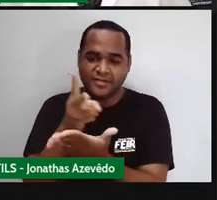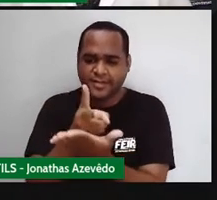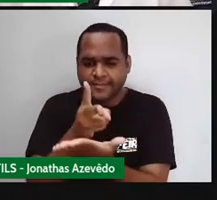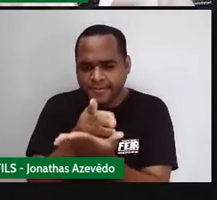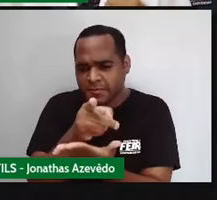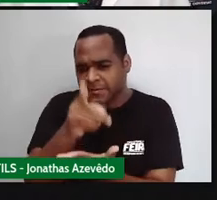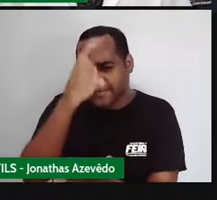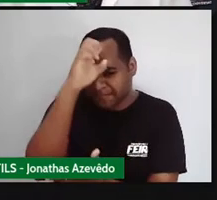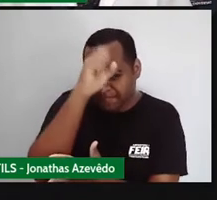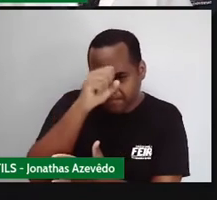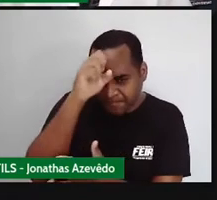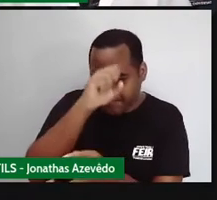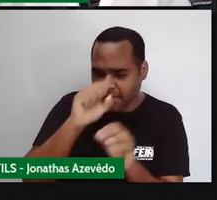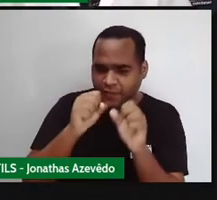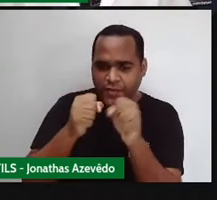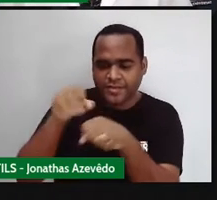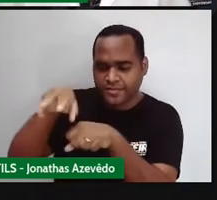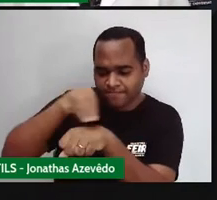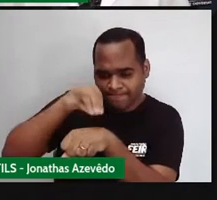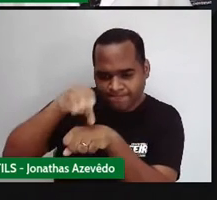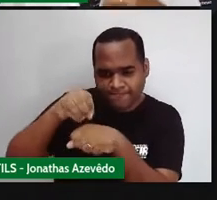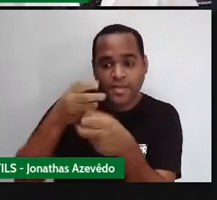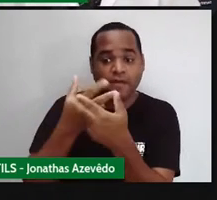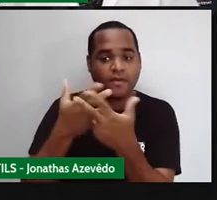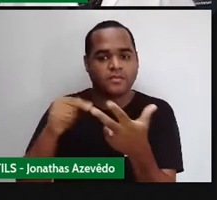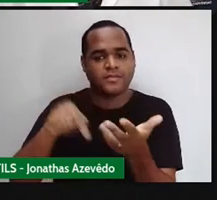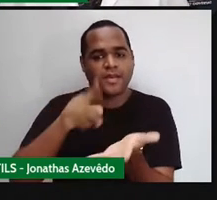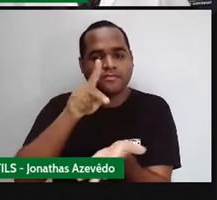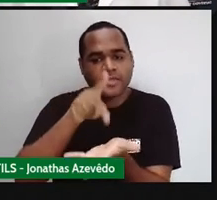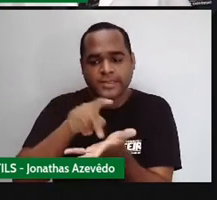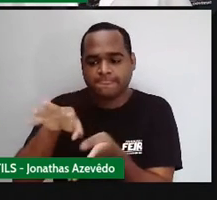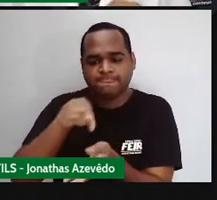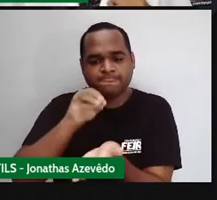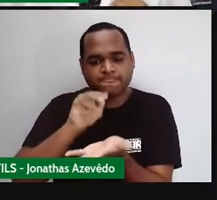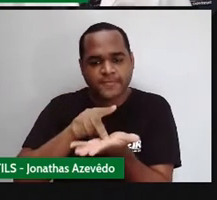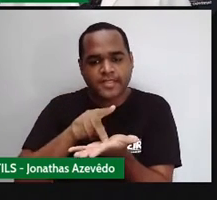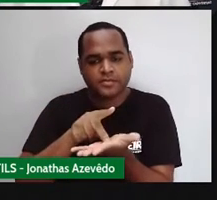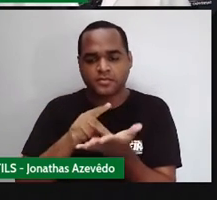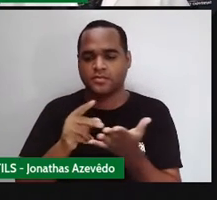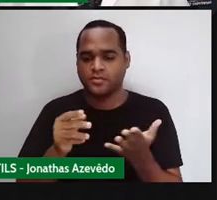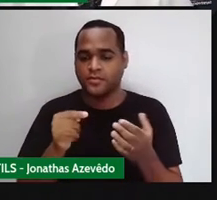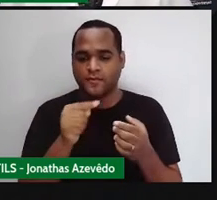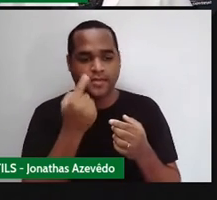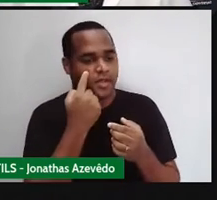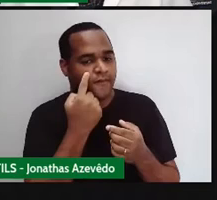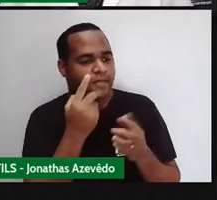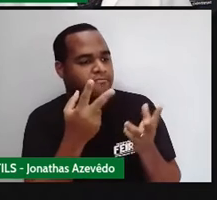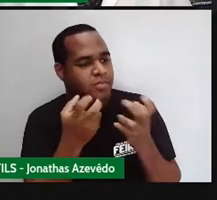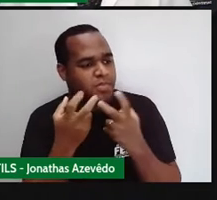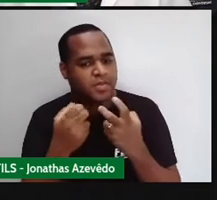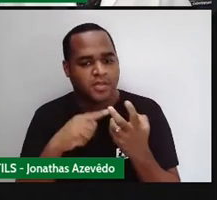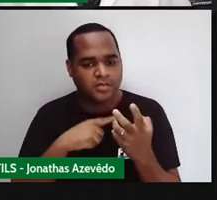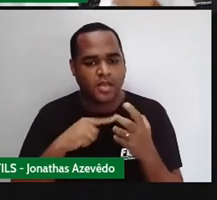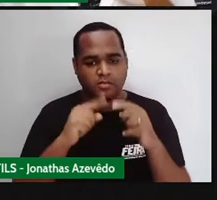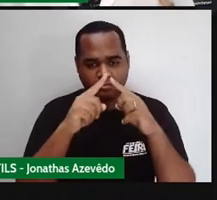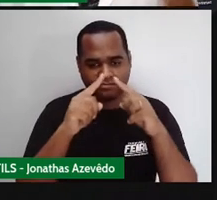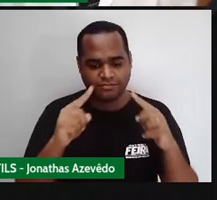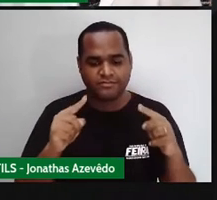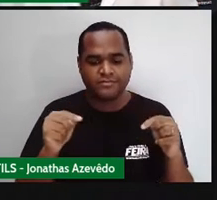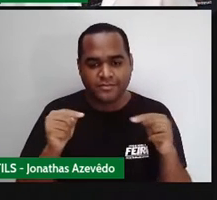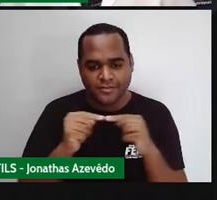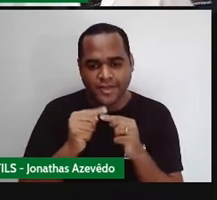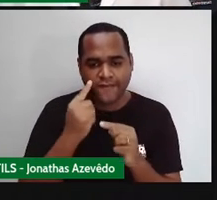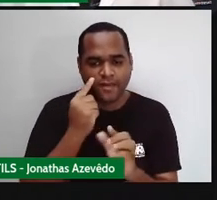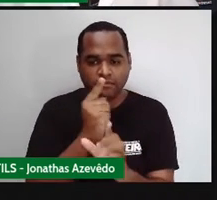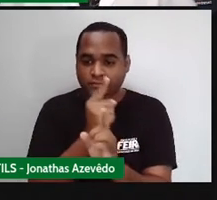aprendendo, busque perceber situações do mundo real onde você consiga enxergar losangos, né? E,